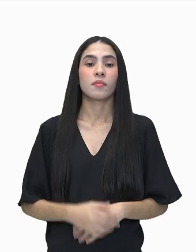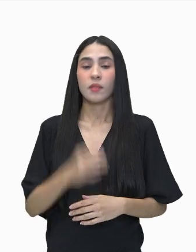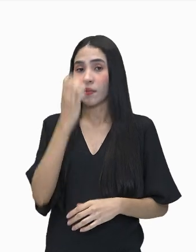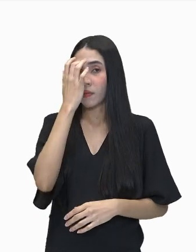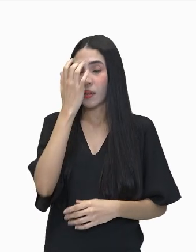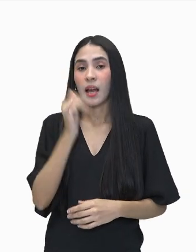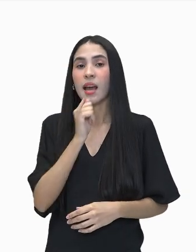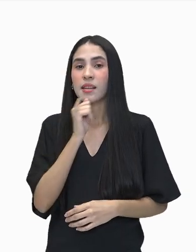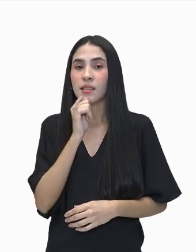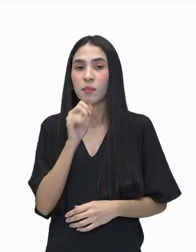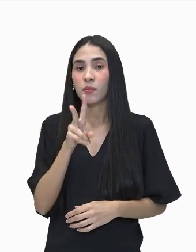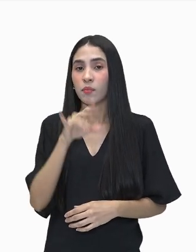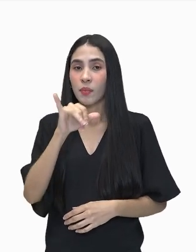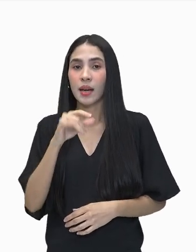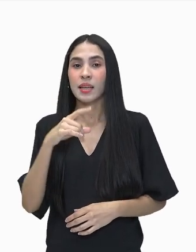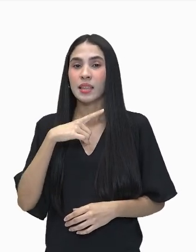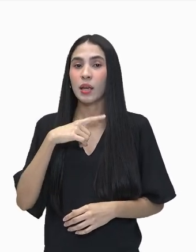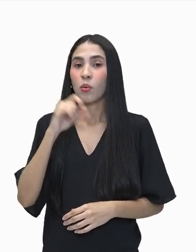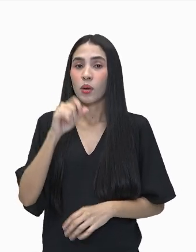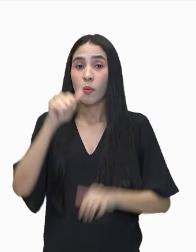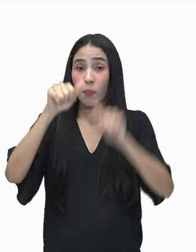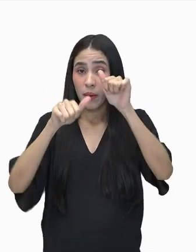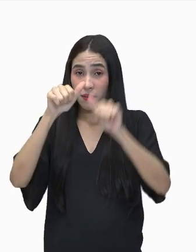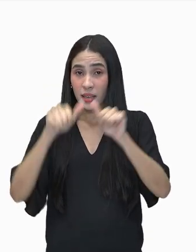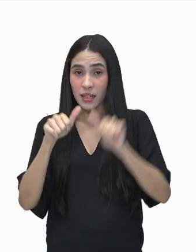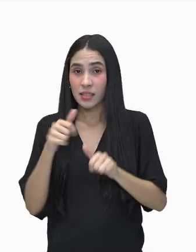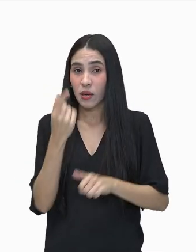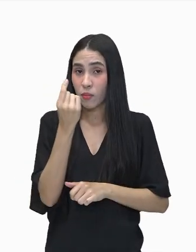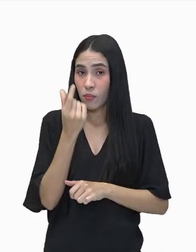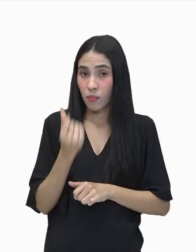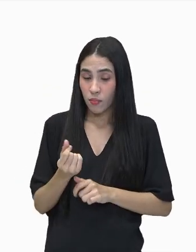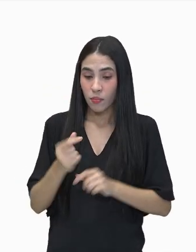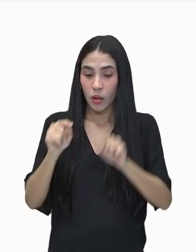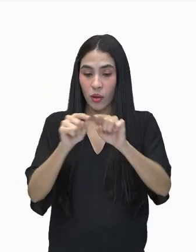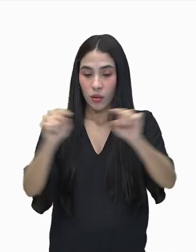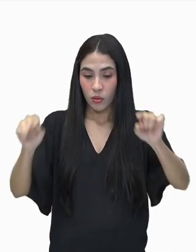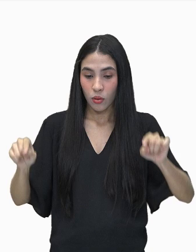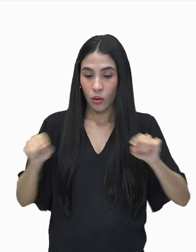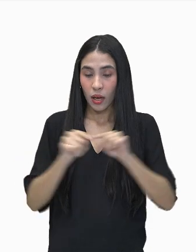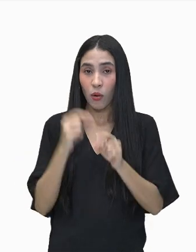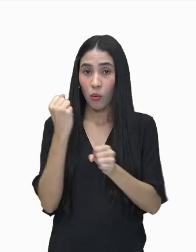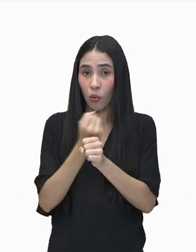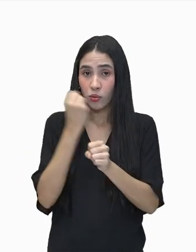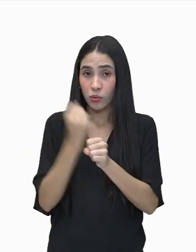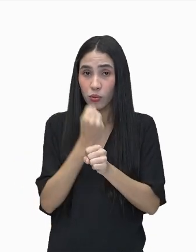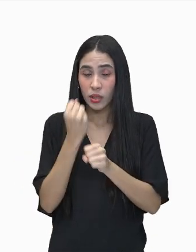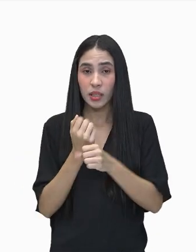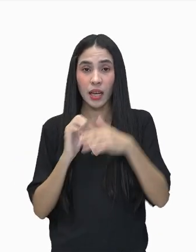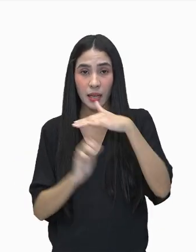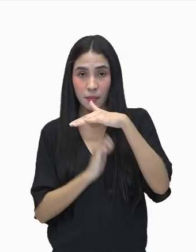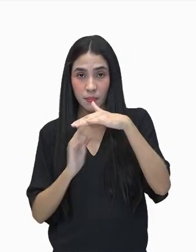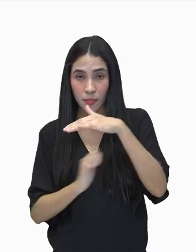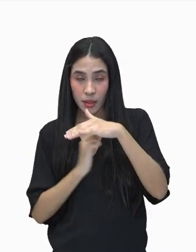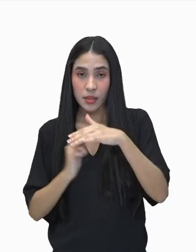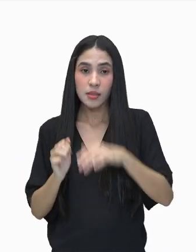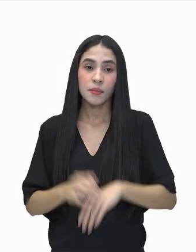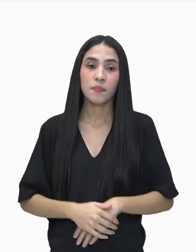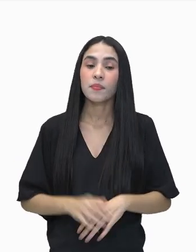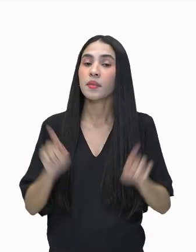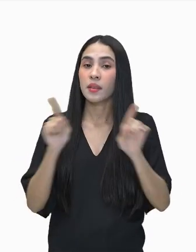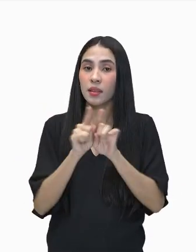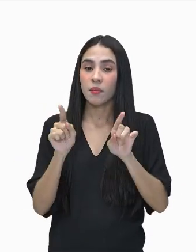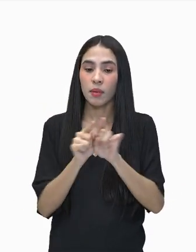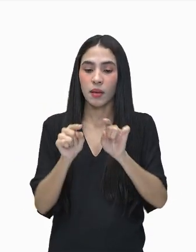realizar uma avaliação do custo do terreno onde ele vai construir a sua indústria, também do